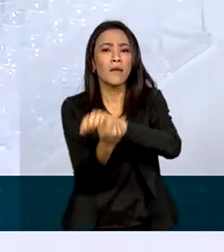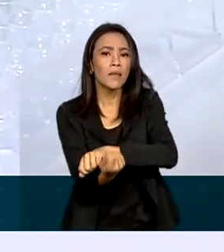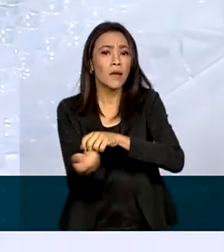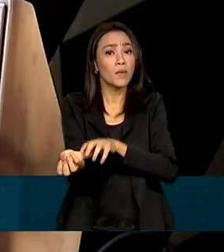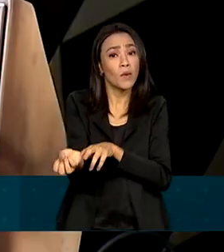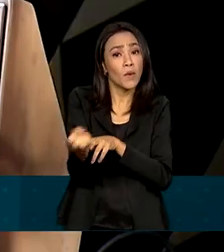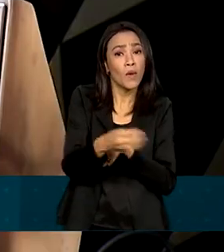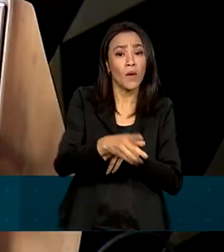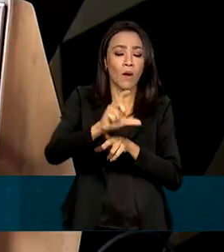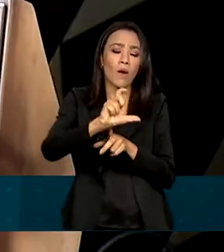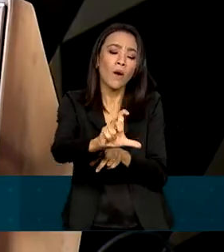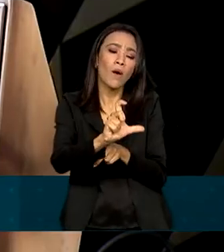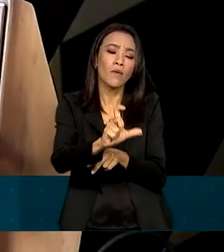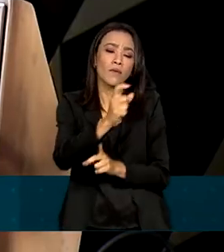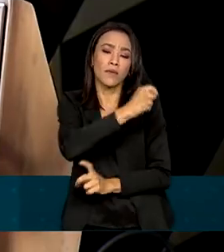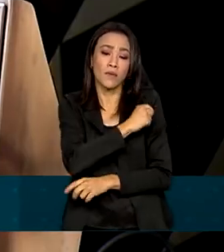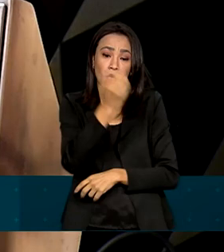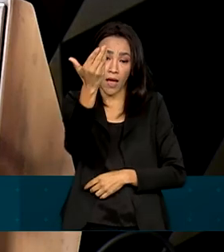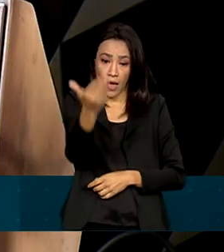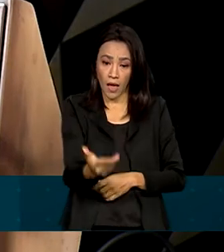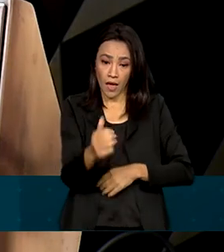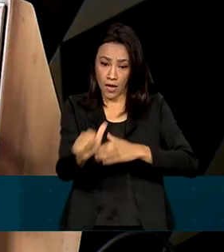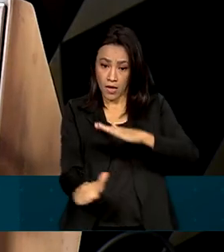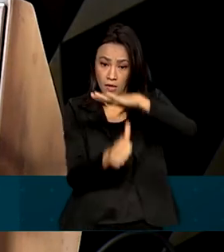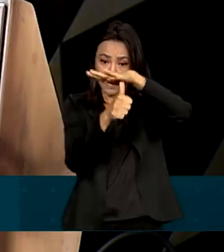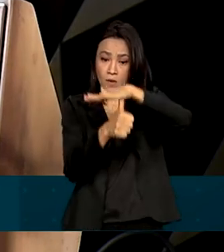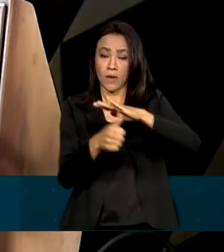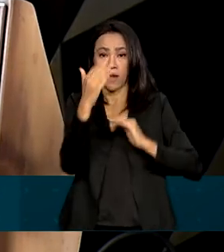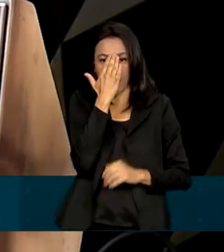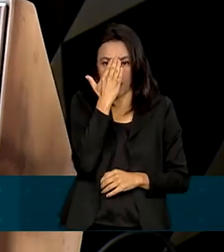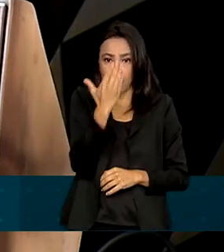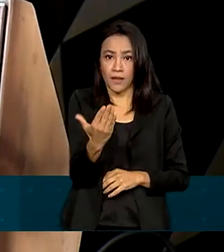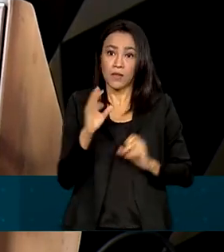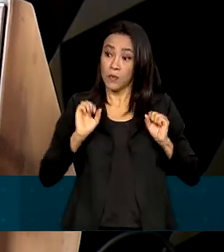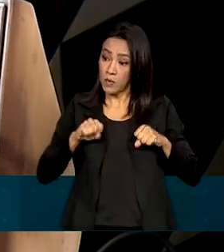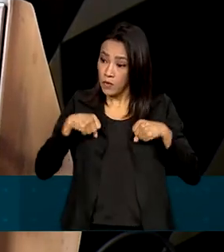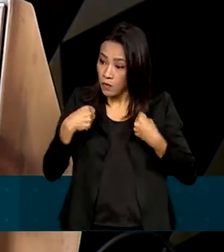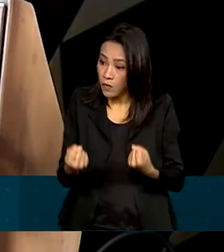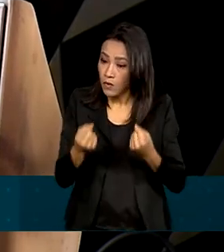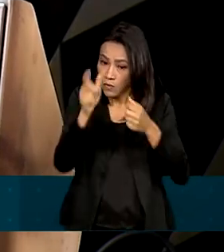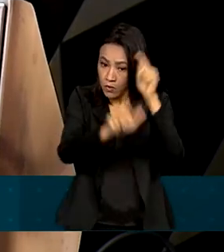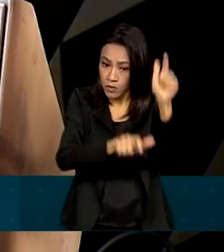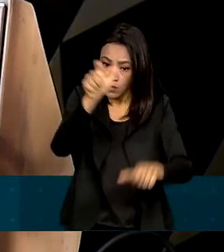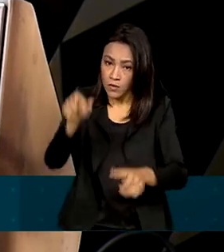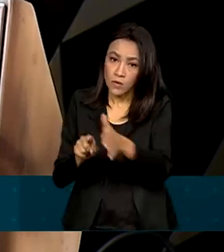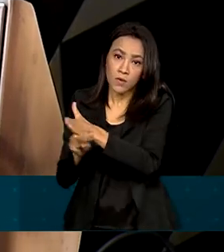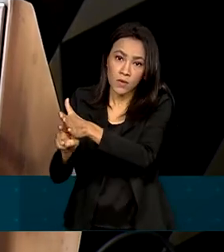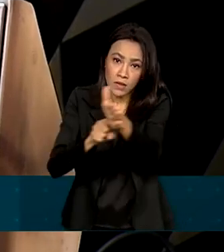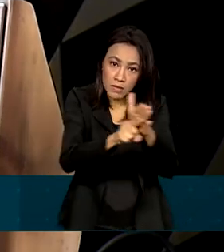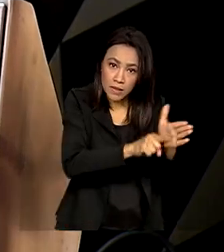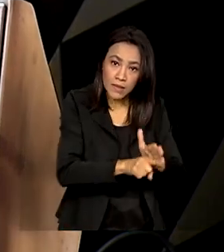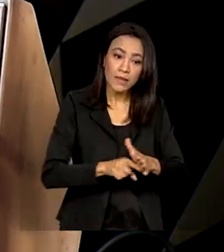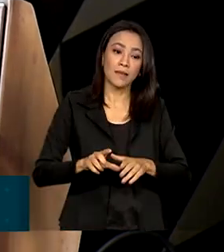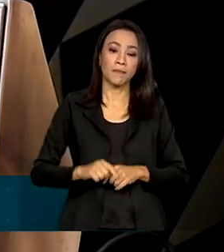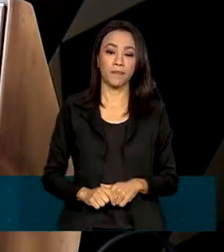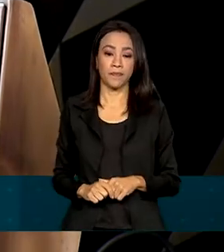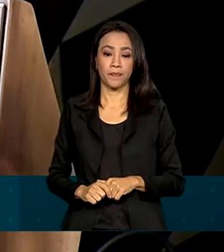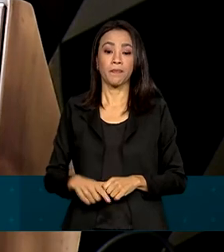imunizantes. A reitora da UFMG agradeceu o esforço dos pesquisadores. Mais do que